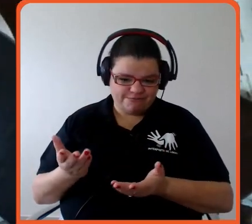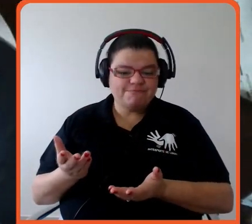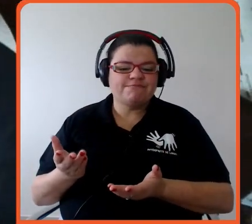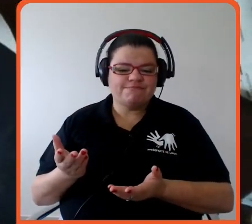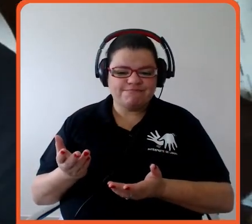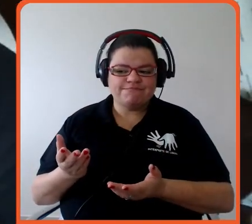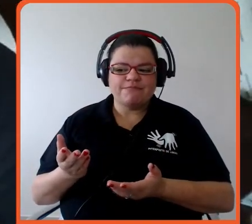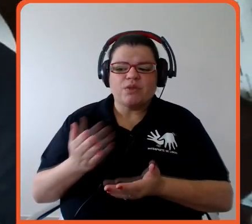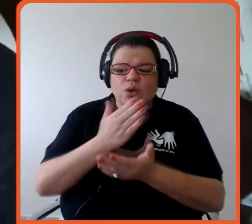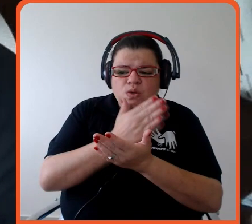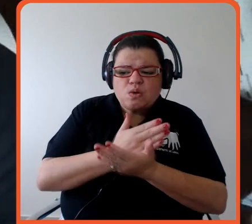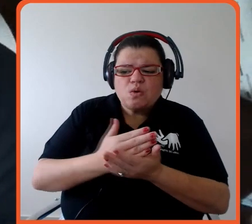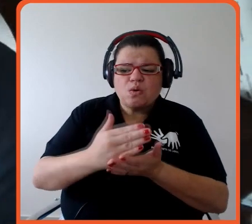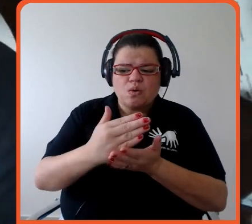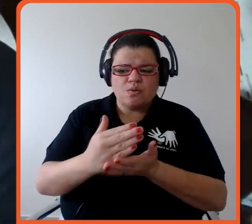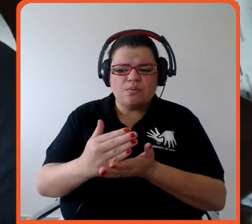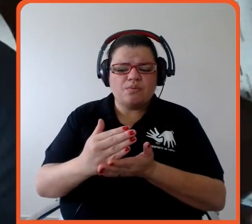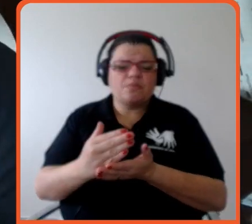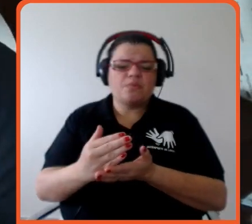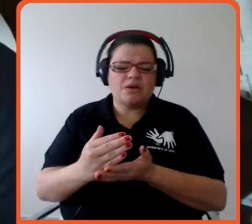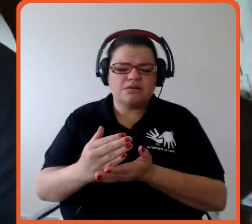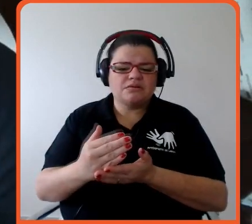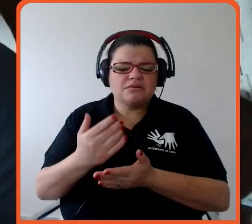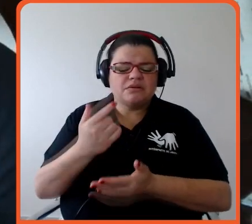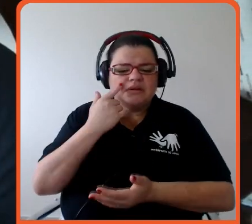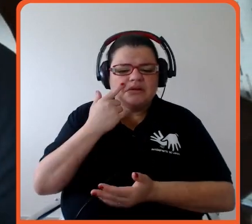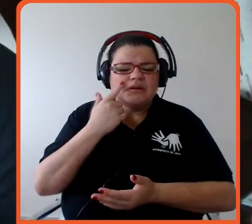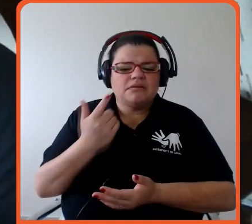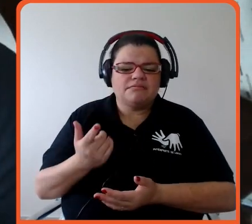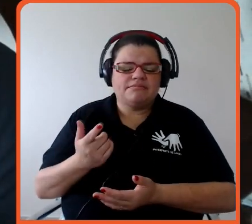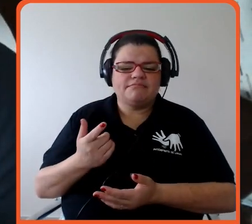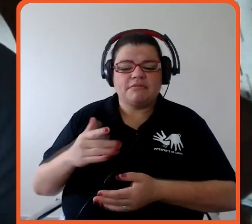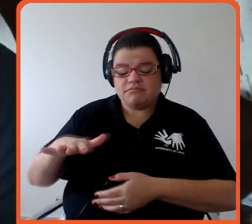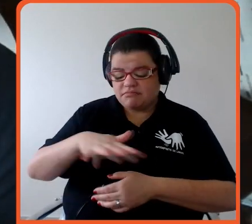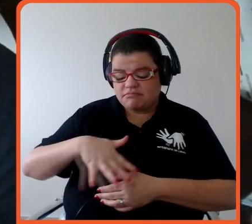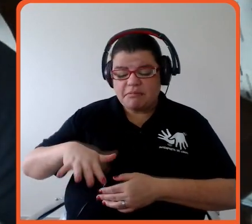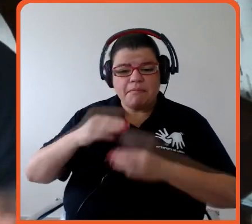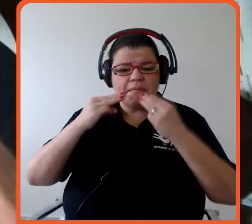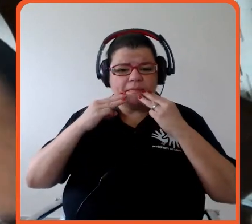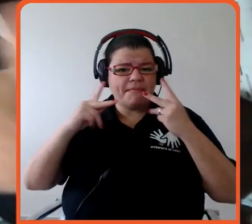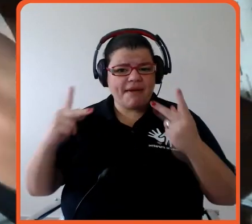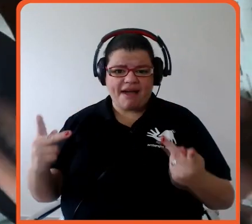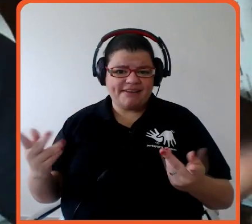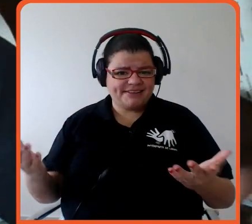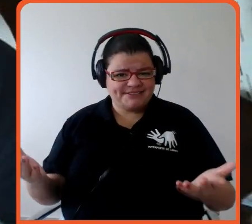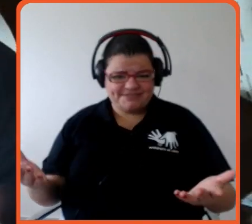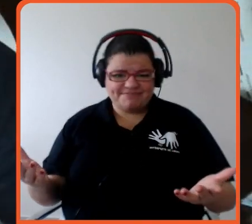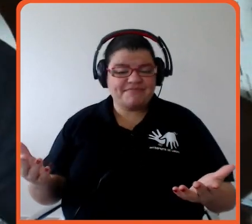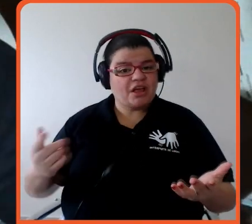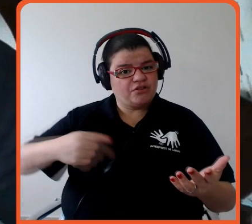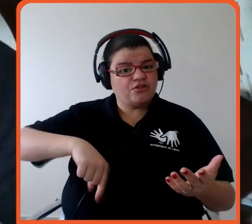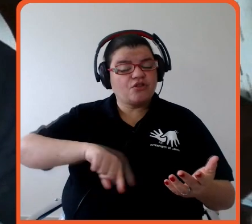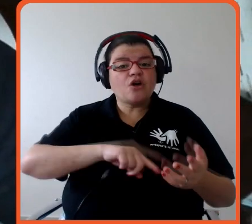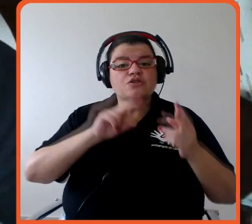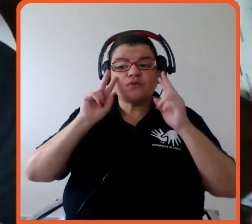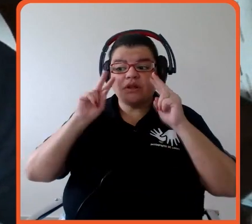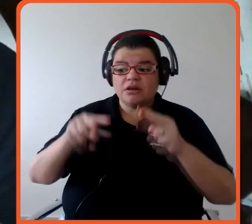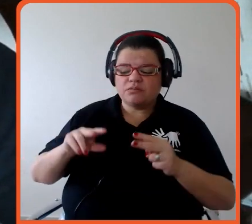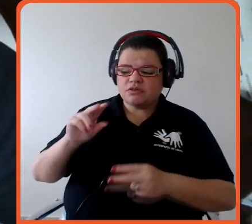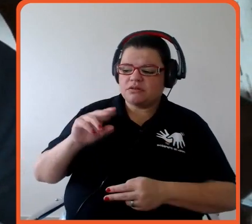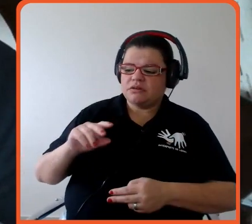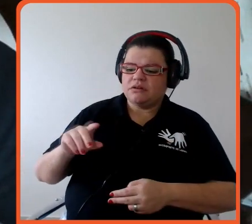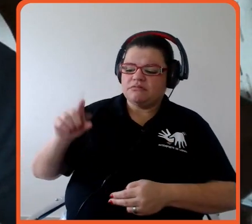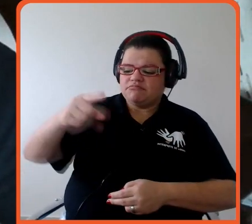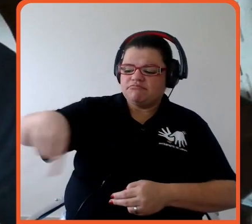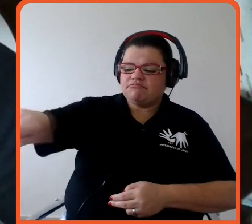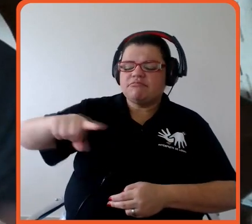a tratar o tema de SG pelo departamento de marketing, quando a gente olha varejistas, varejistas,